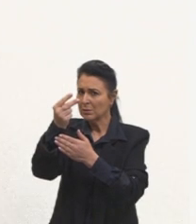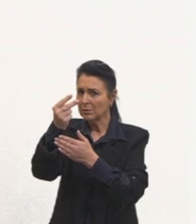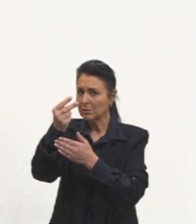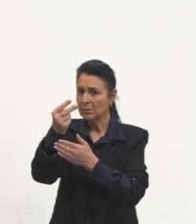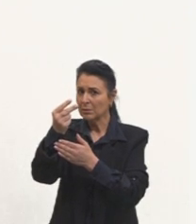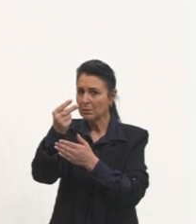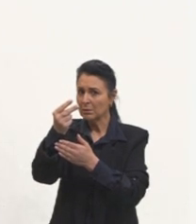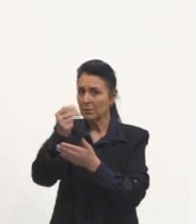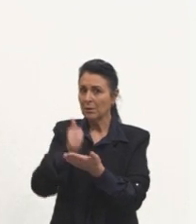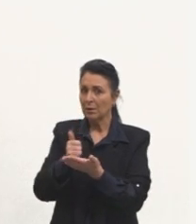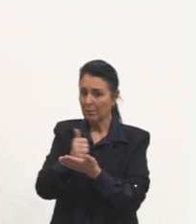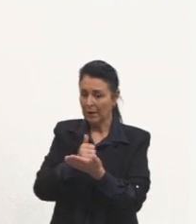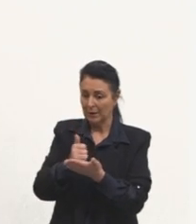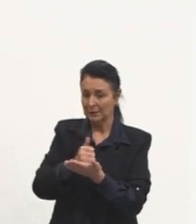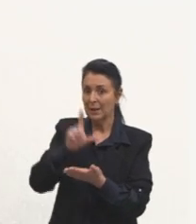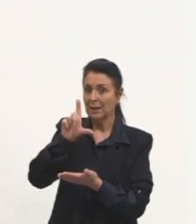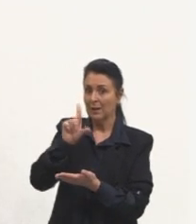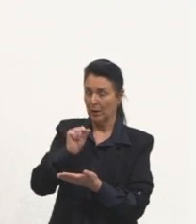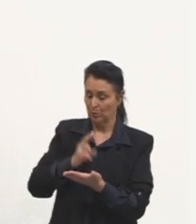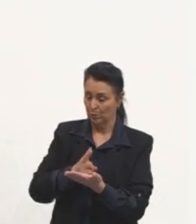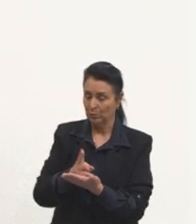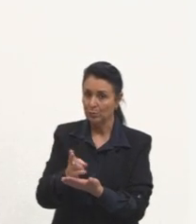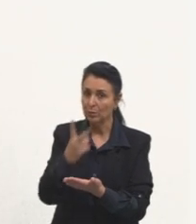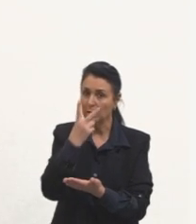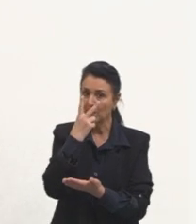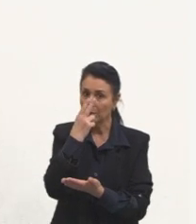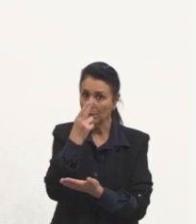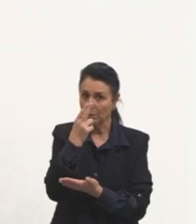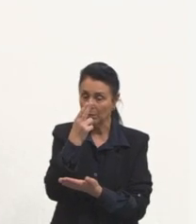Mantemos a base, que é o 10, esses dois aqui,